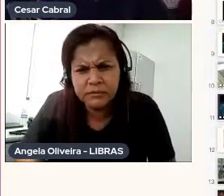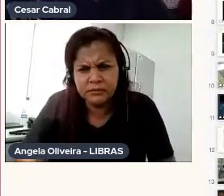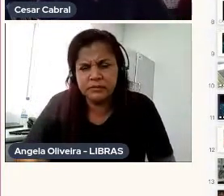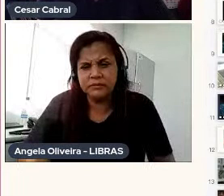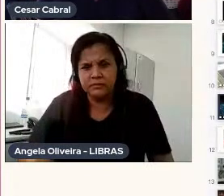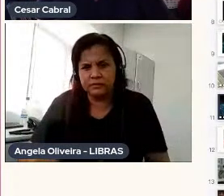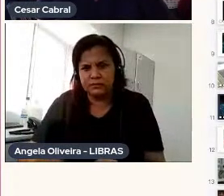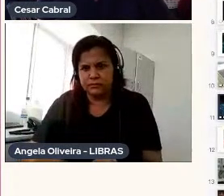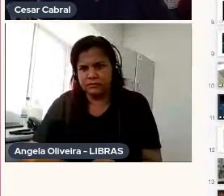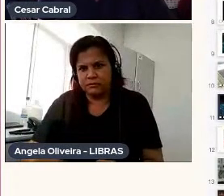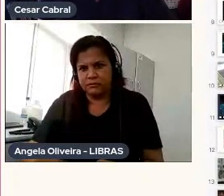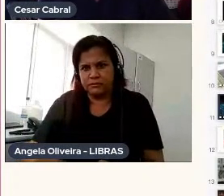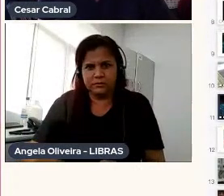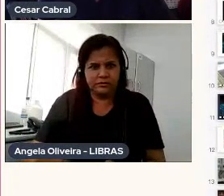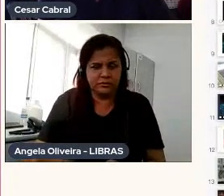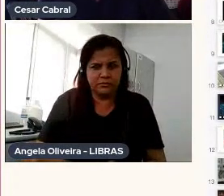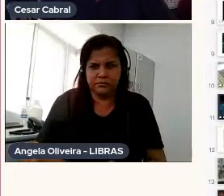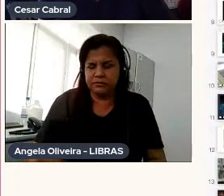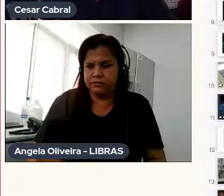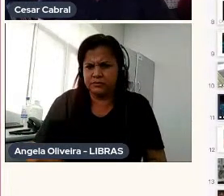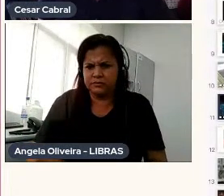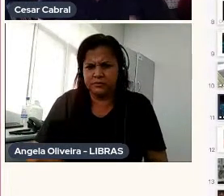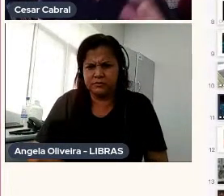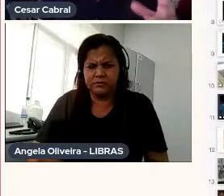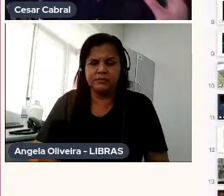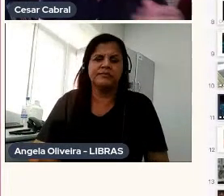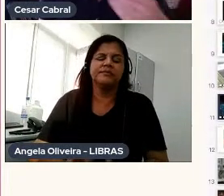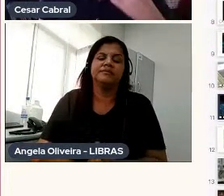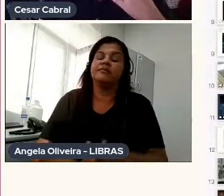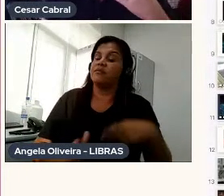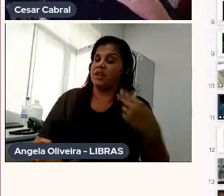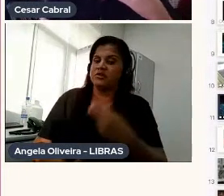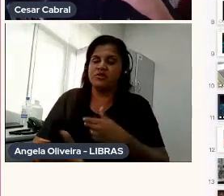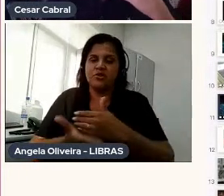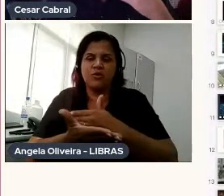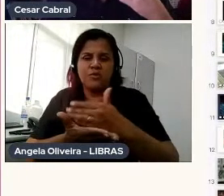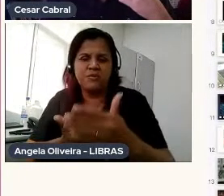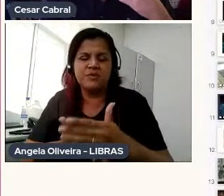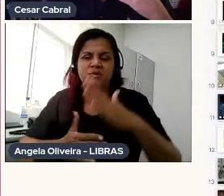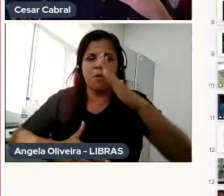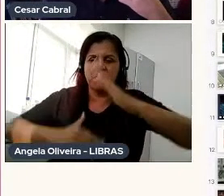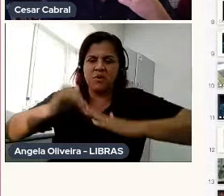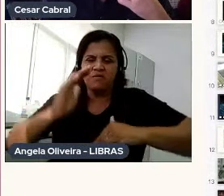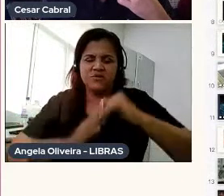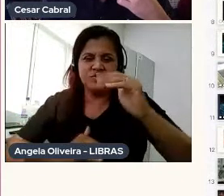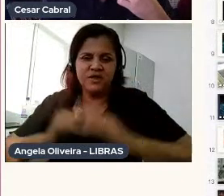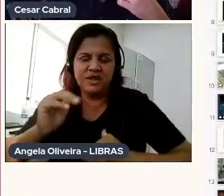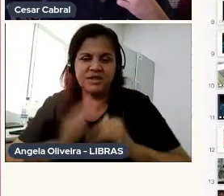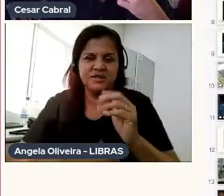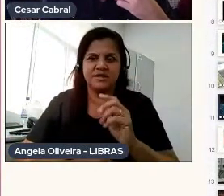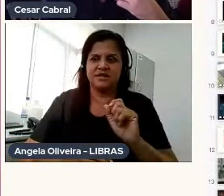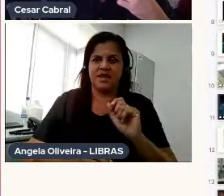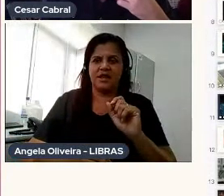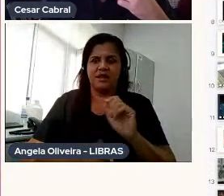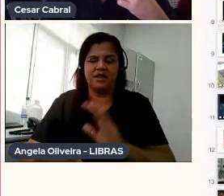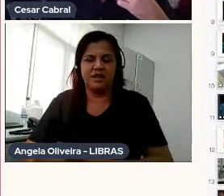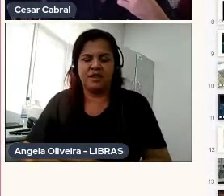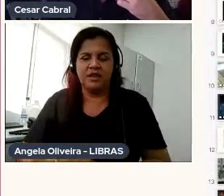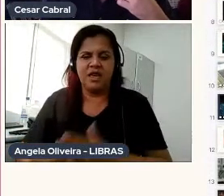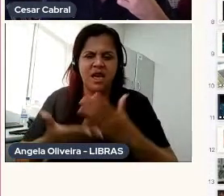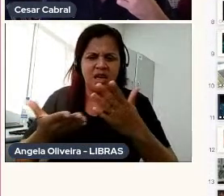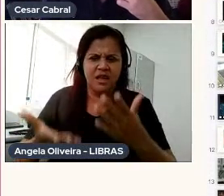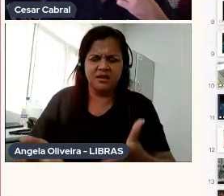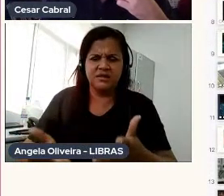foi quando surgiu a coala, e a gente começou a profissionalizar, e ainda assim, era feito com câmera